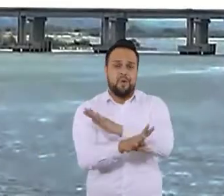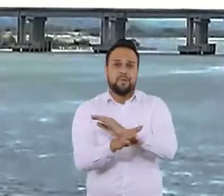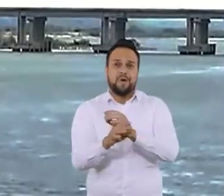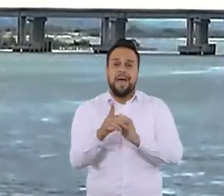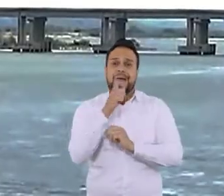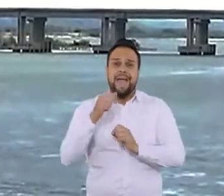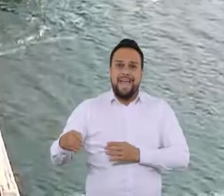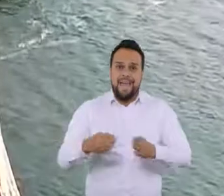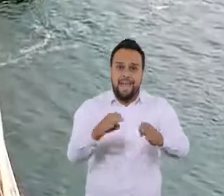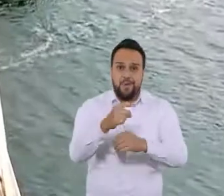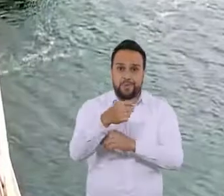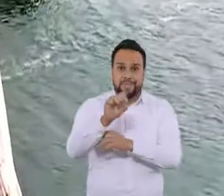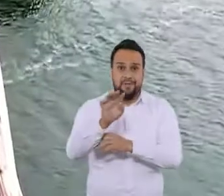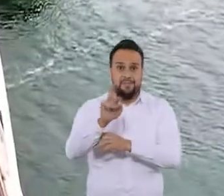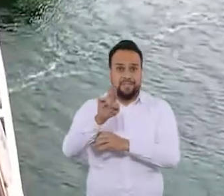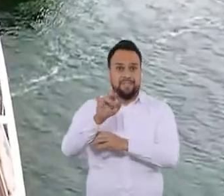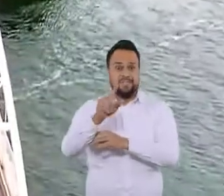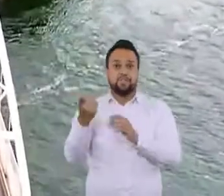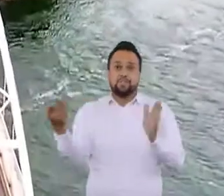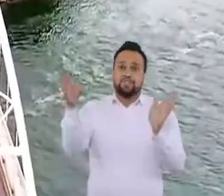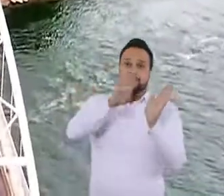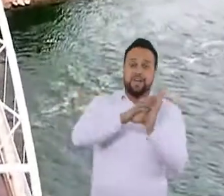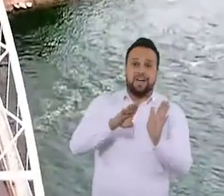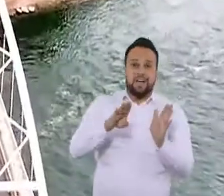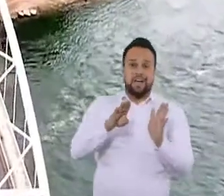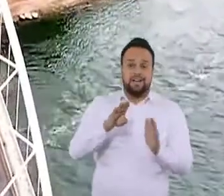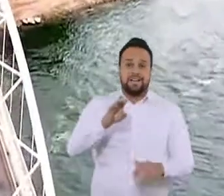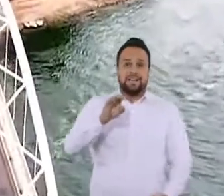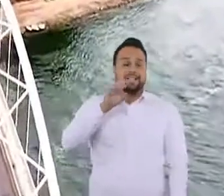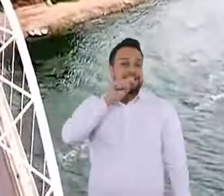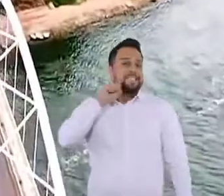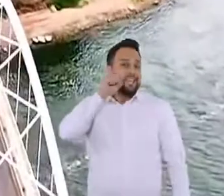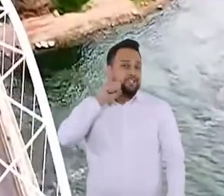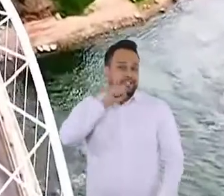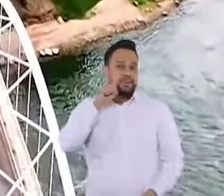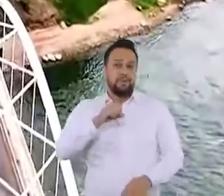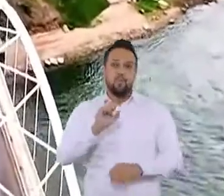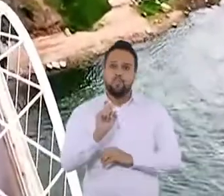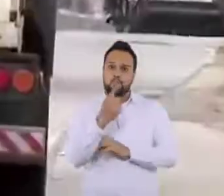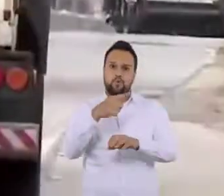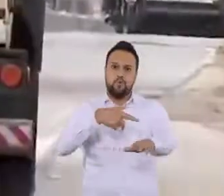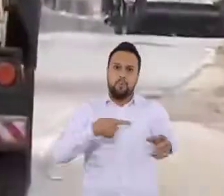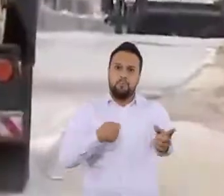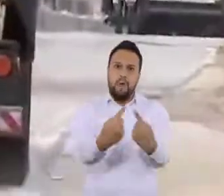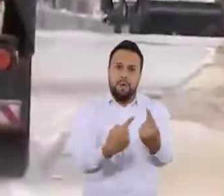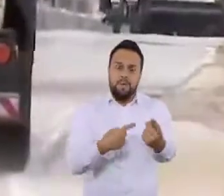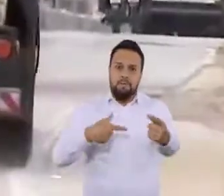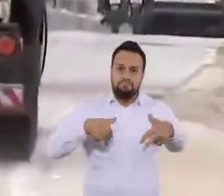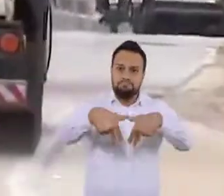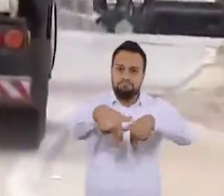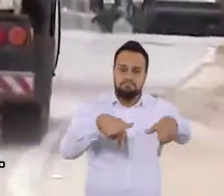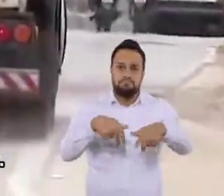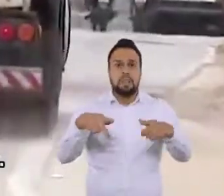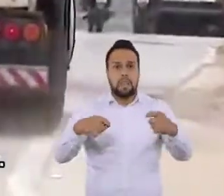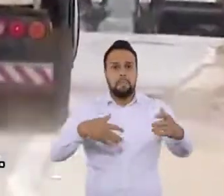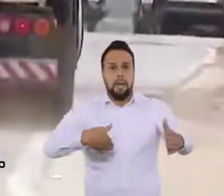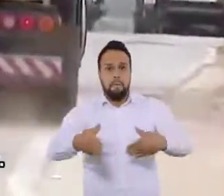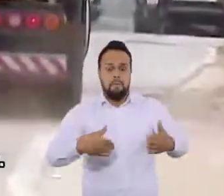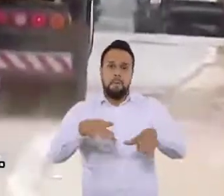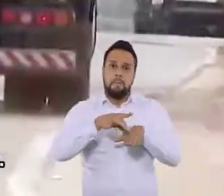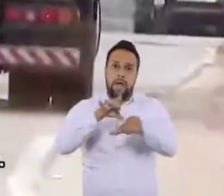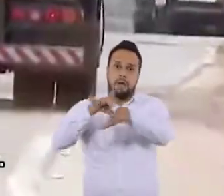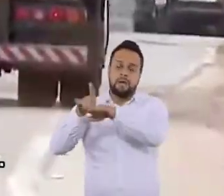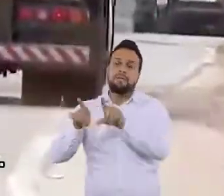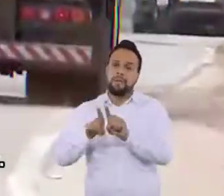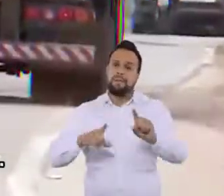para atravessar o Rio São Francisco e chegar a Sergipe. É o único acesso sobre o Rio, o que vai facilitar e muito o escoamento